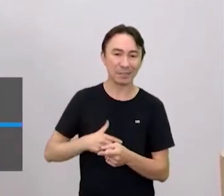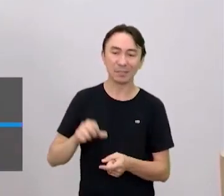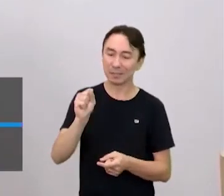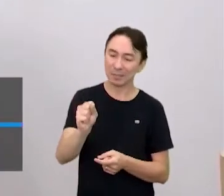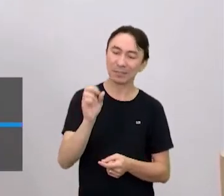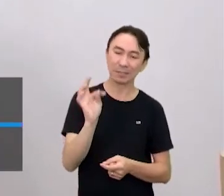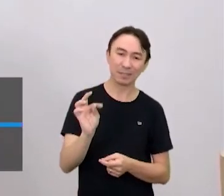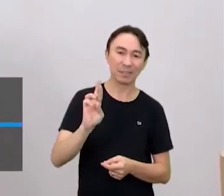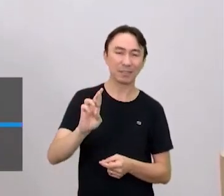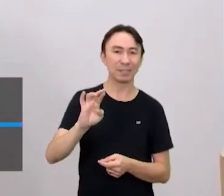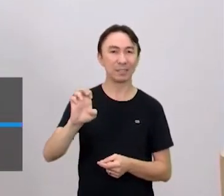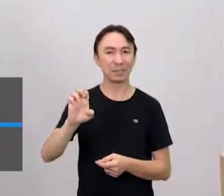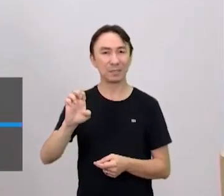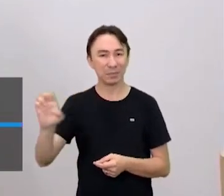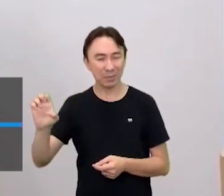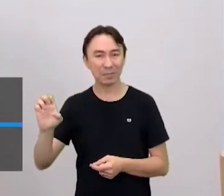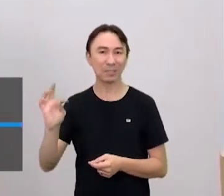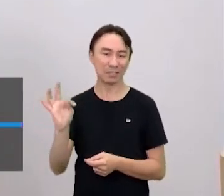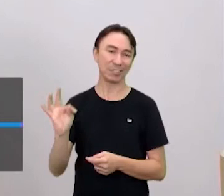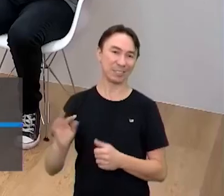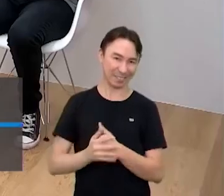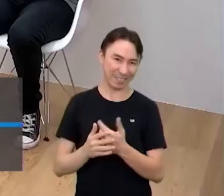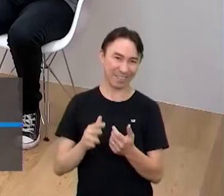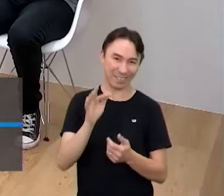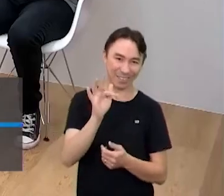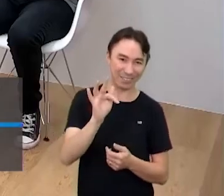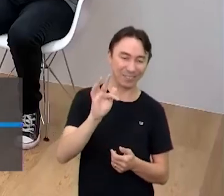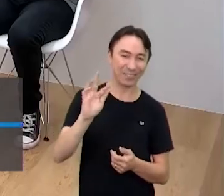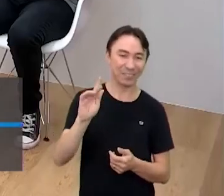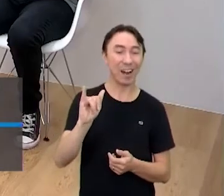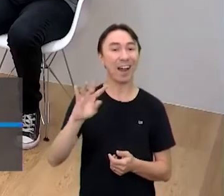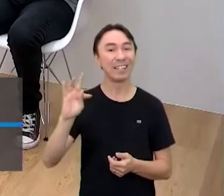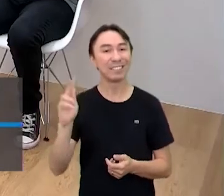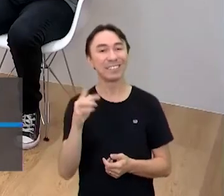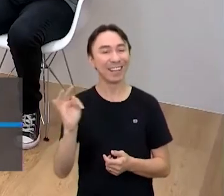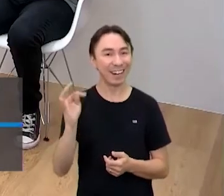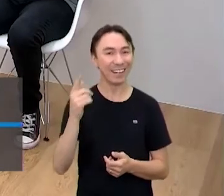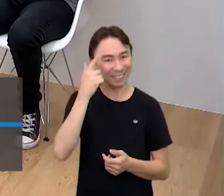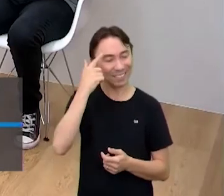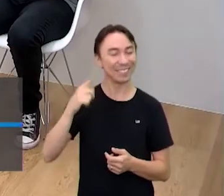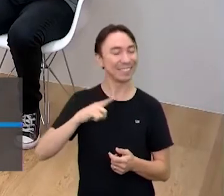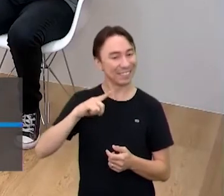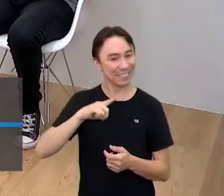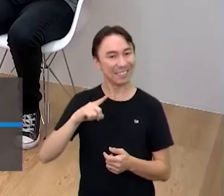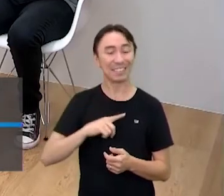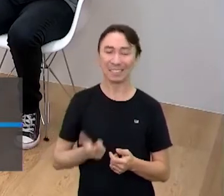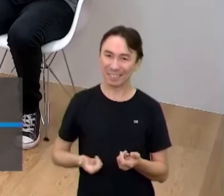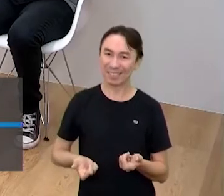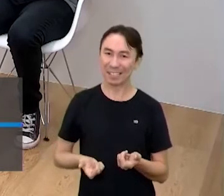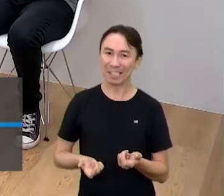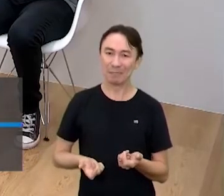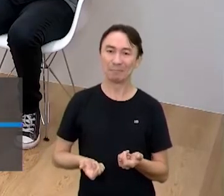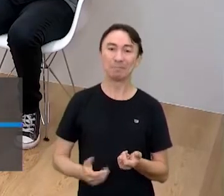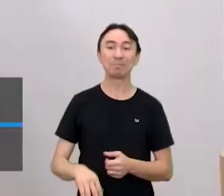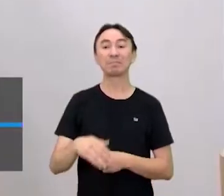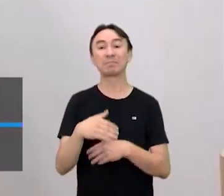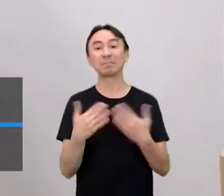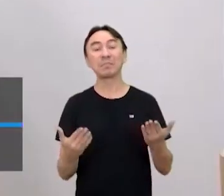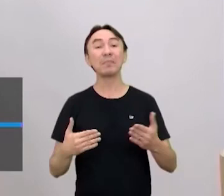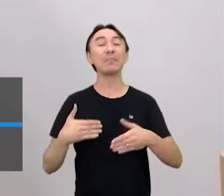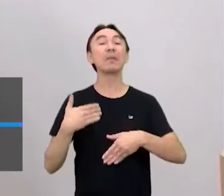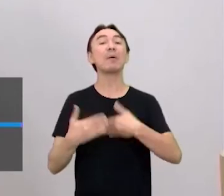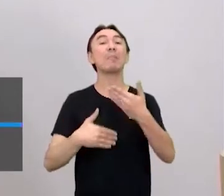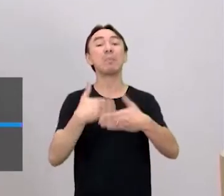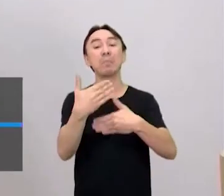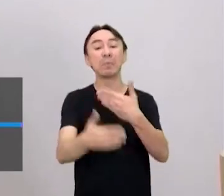o Sagat, que era do Muay Thai e tudo mais. Mas ficou aquilo ali, né? E lá para os